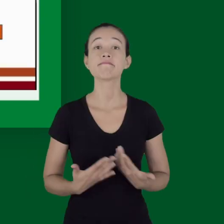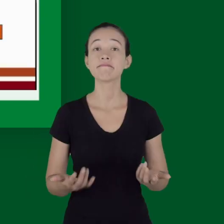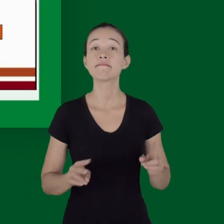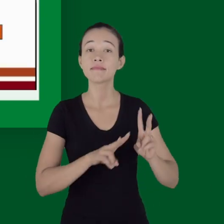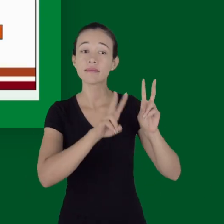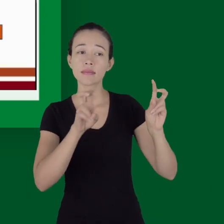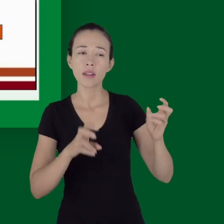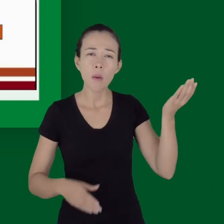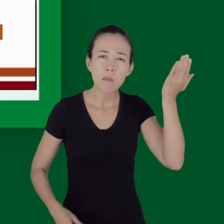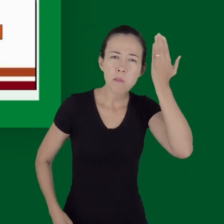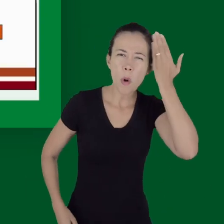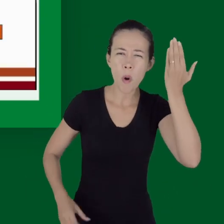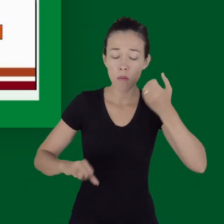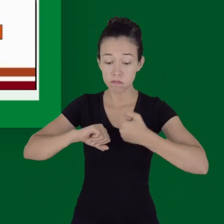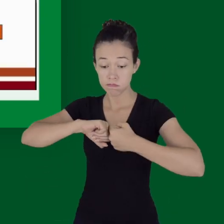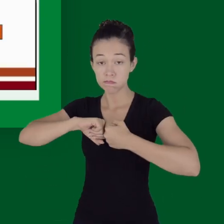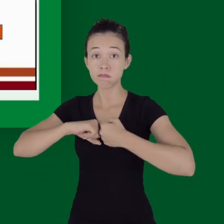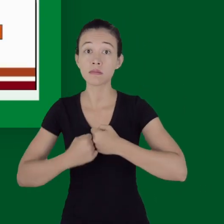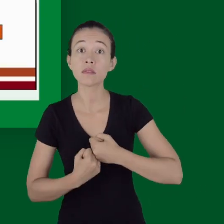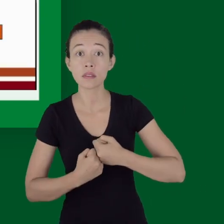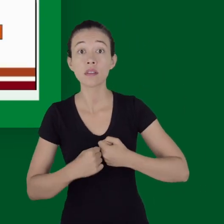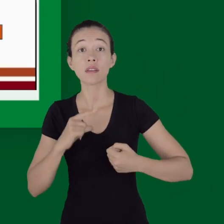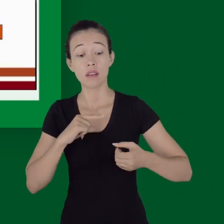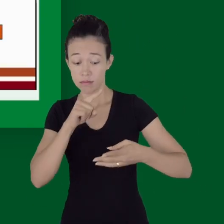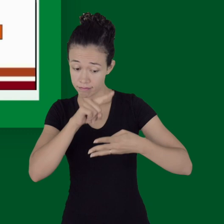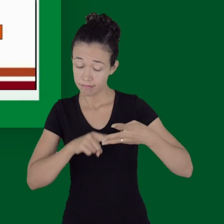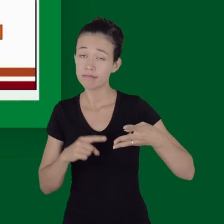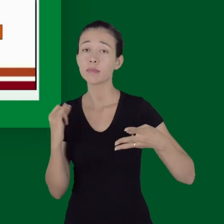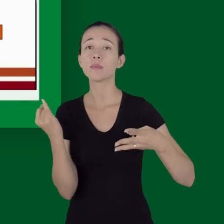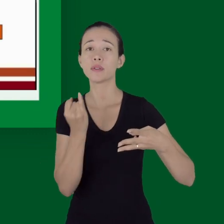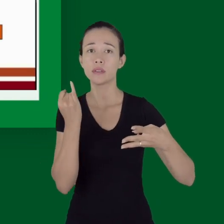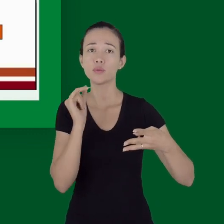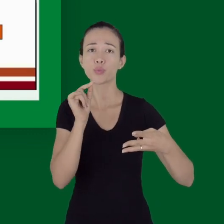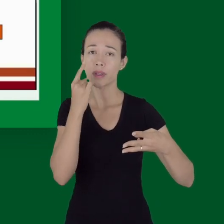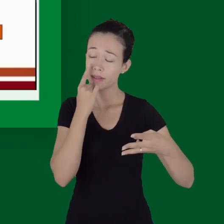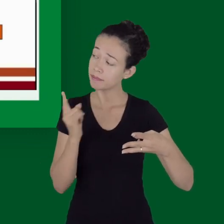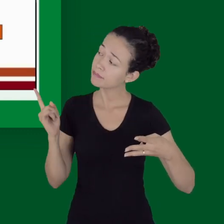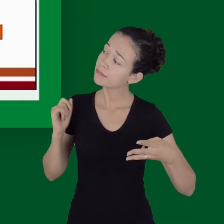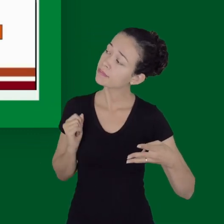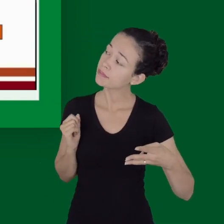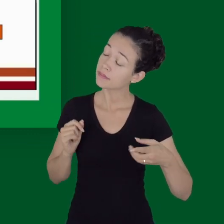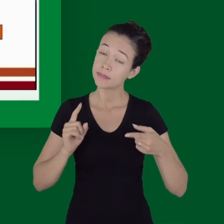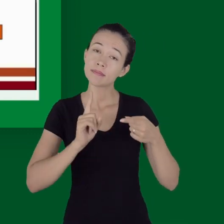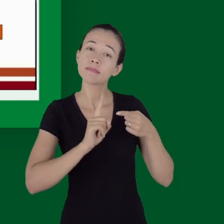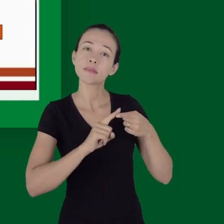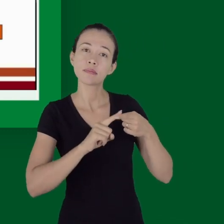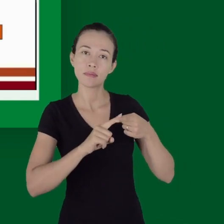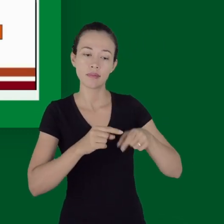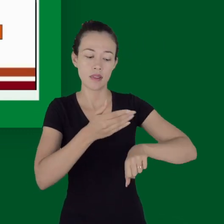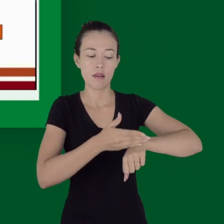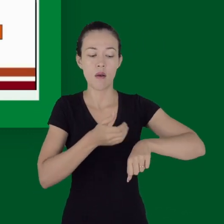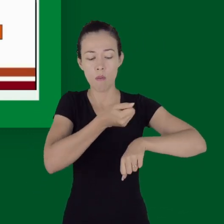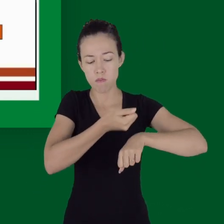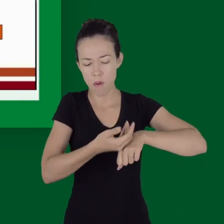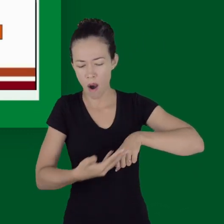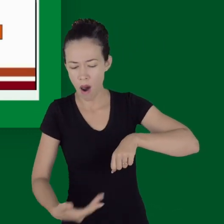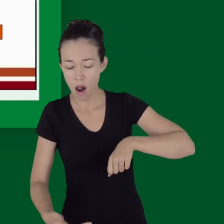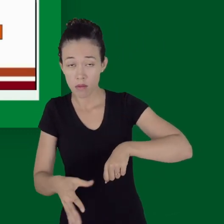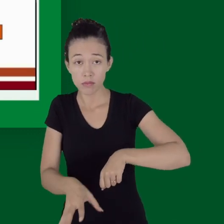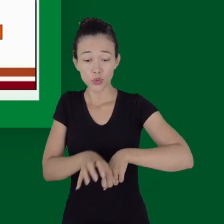E quando a gente fala do trauma, é comum a gente falar da tríade letal. Essa tríade letal é formada pela coagulopatia,